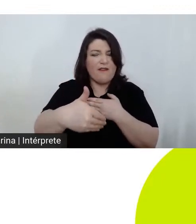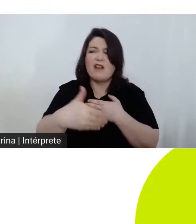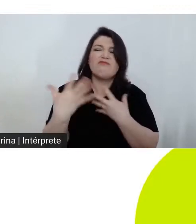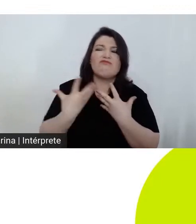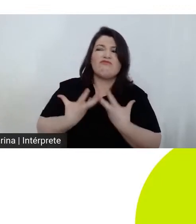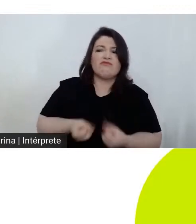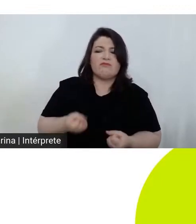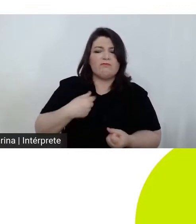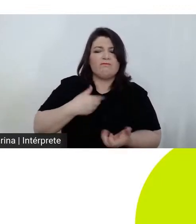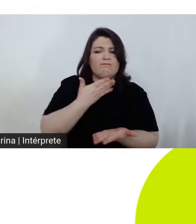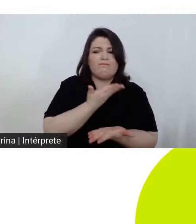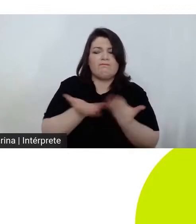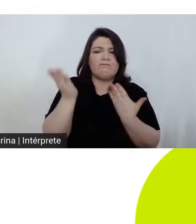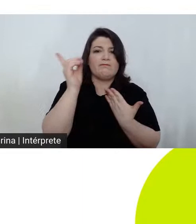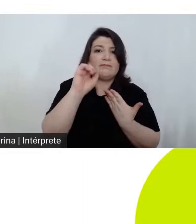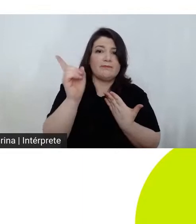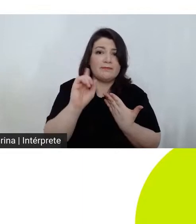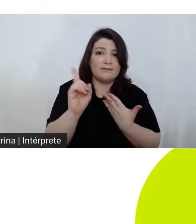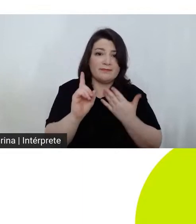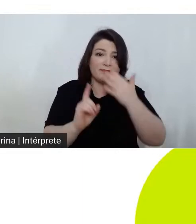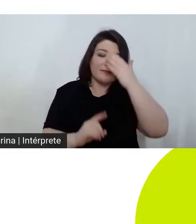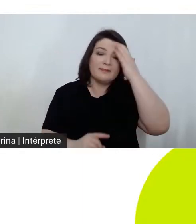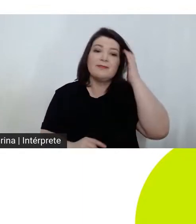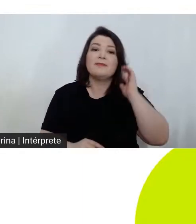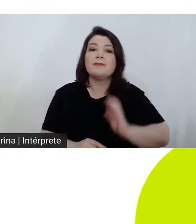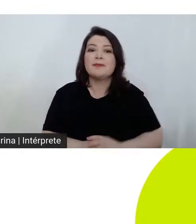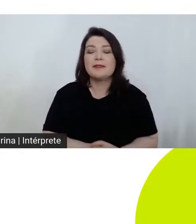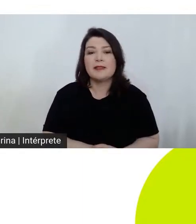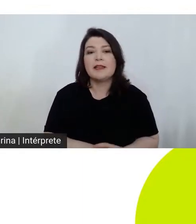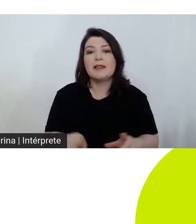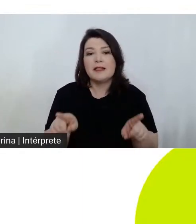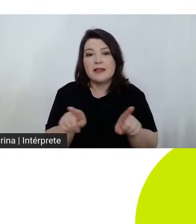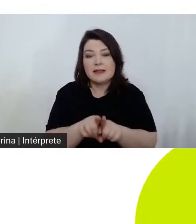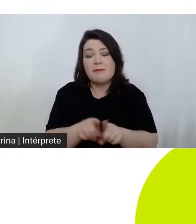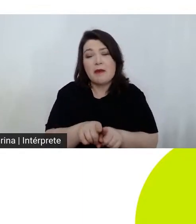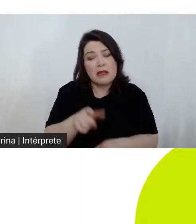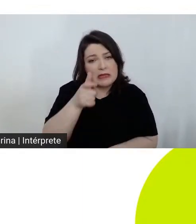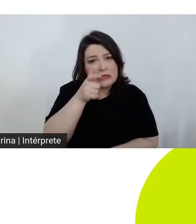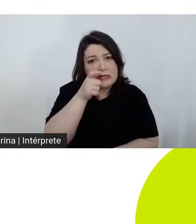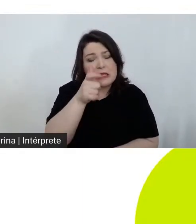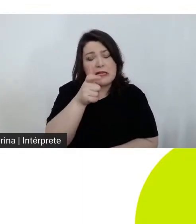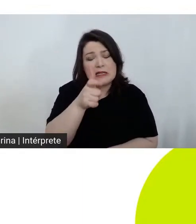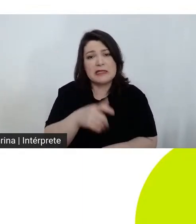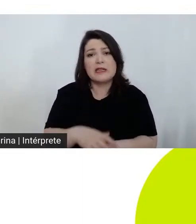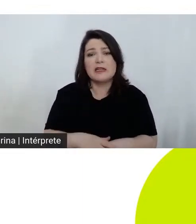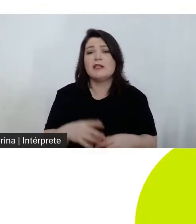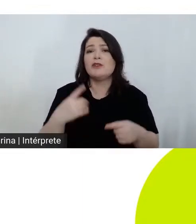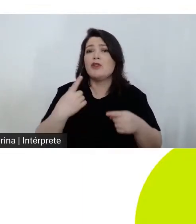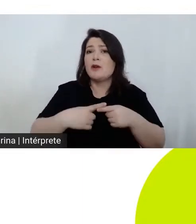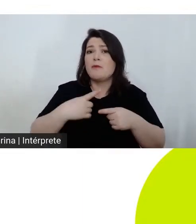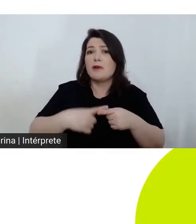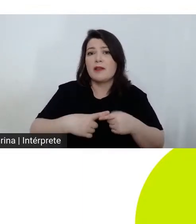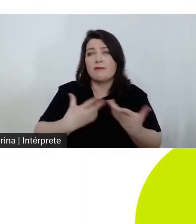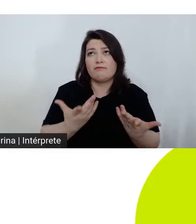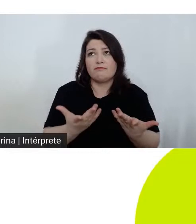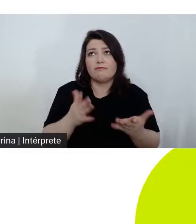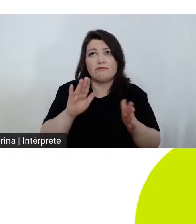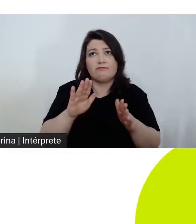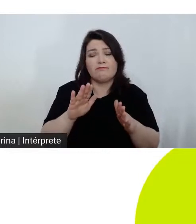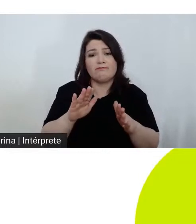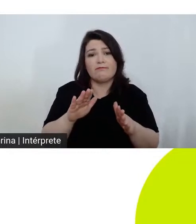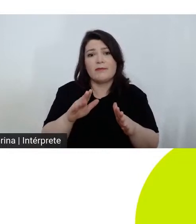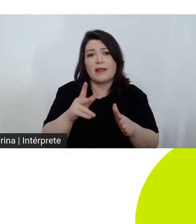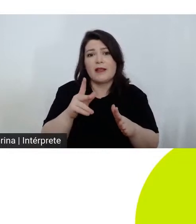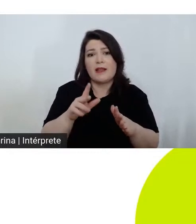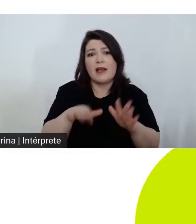e o que é interessante é que se isto pode ser trágico a um nível individual de